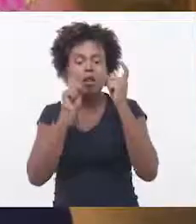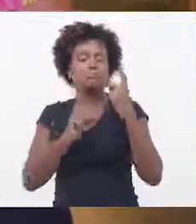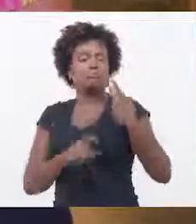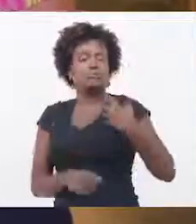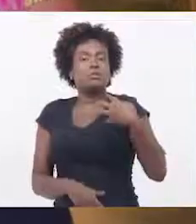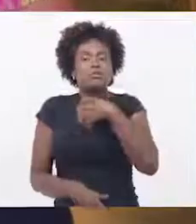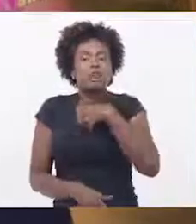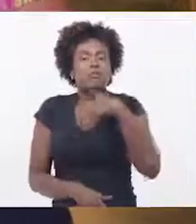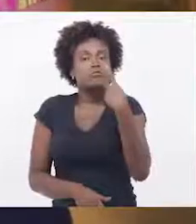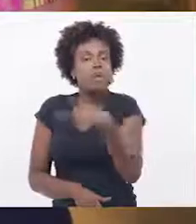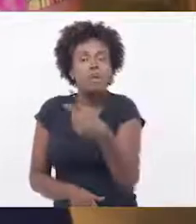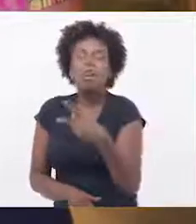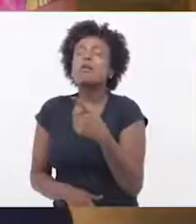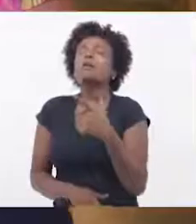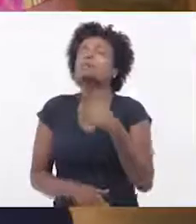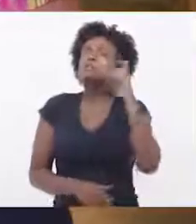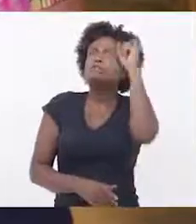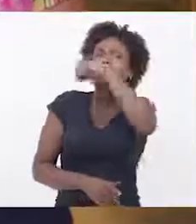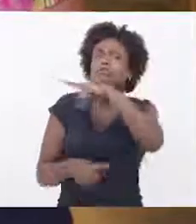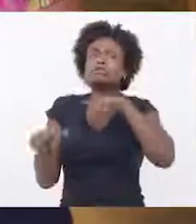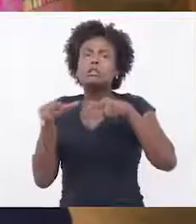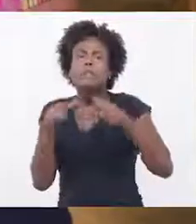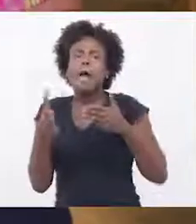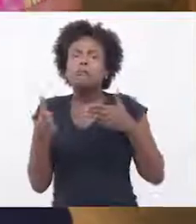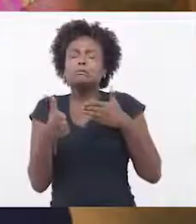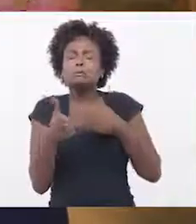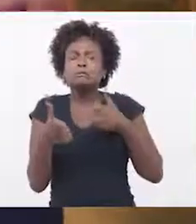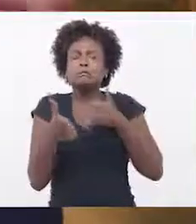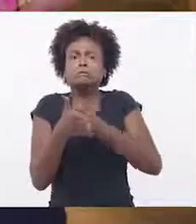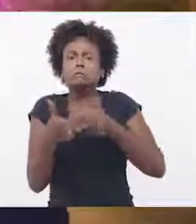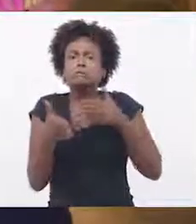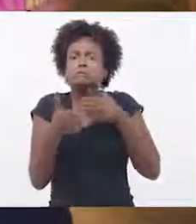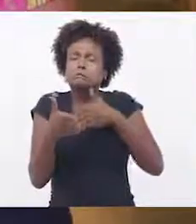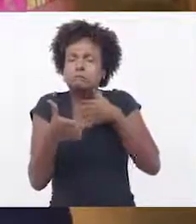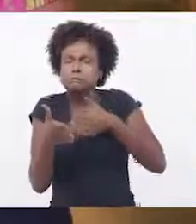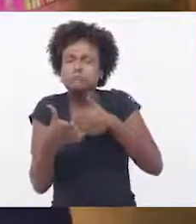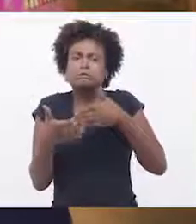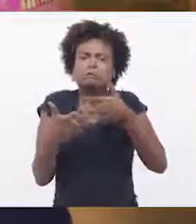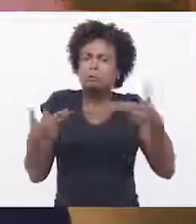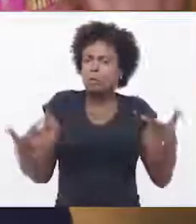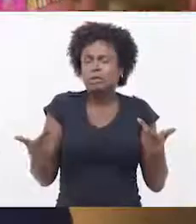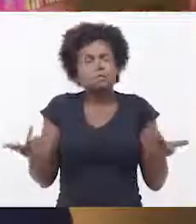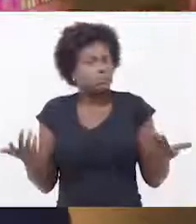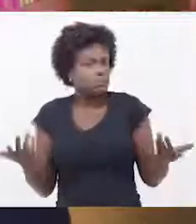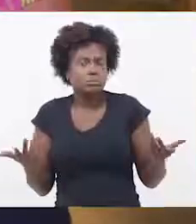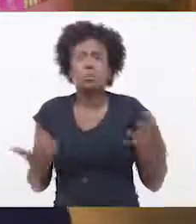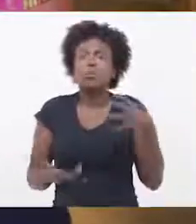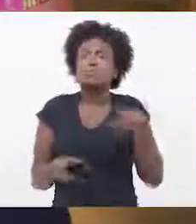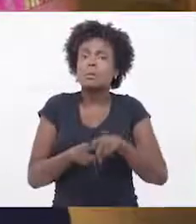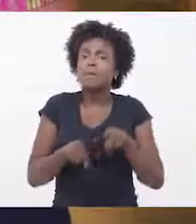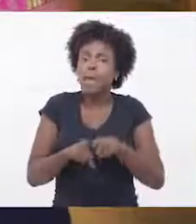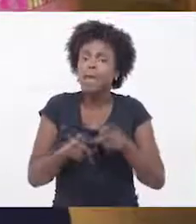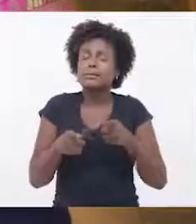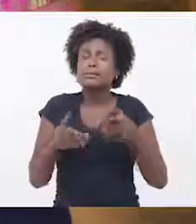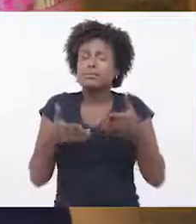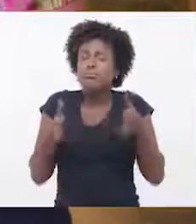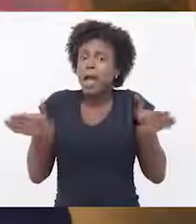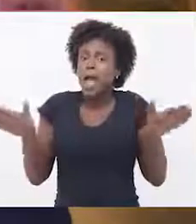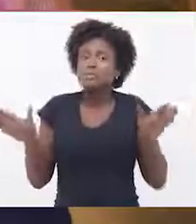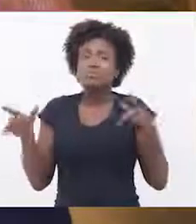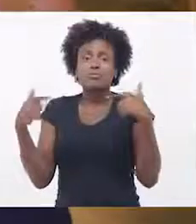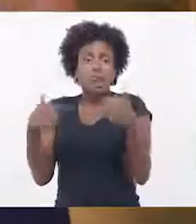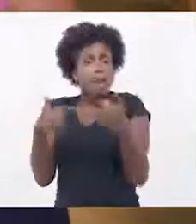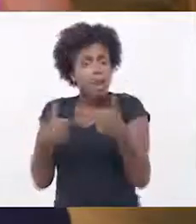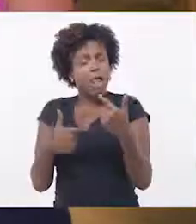compartilhar dificuldades ou soluções, enfim, qualquer coisa que eles estejam vivenciando dentro dessa atividade.